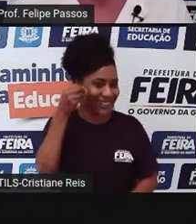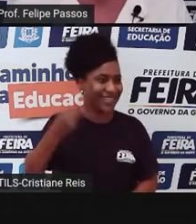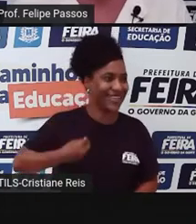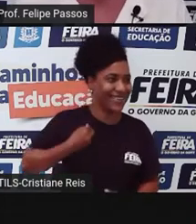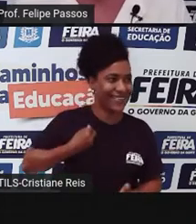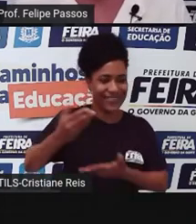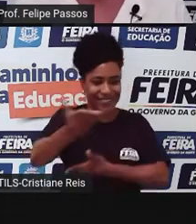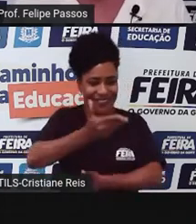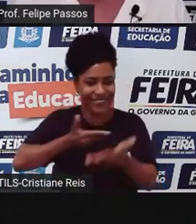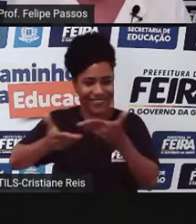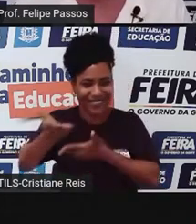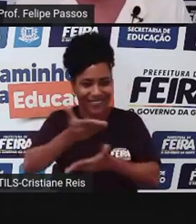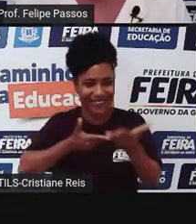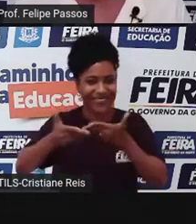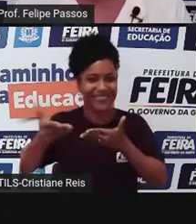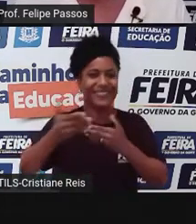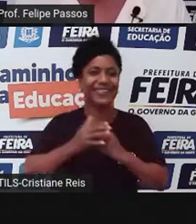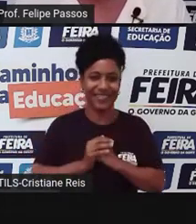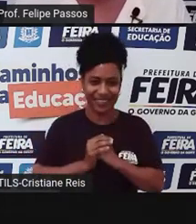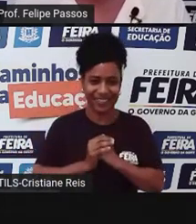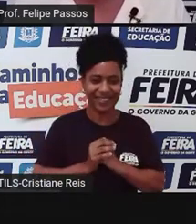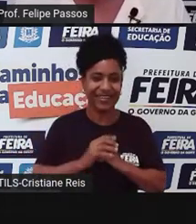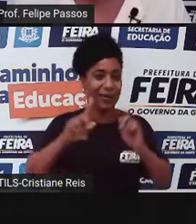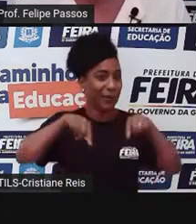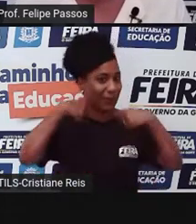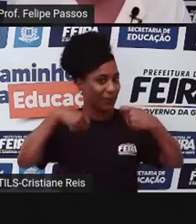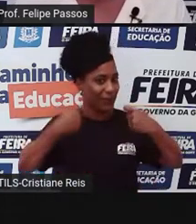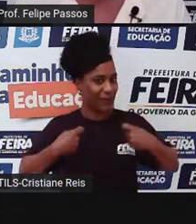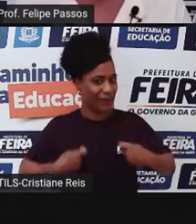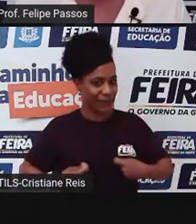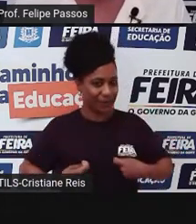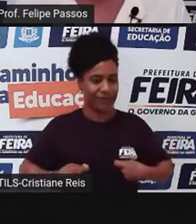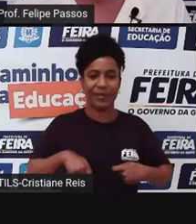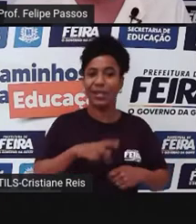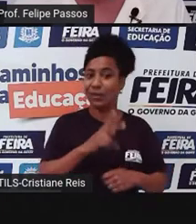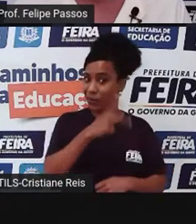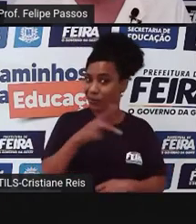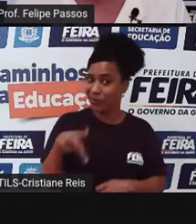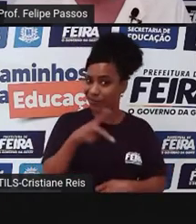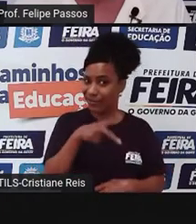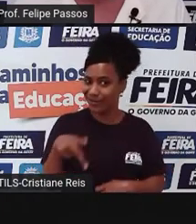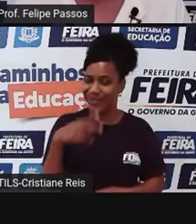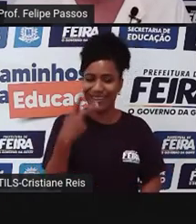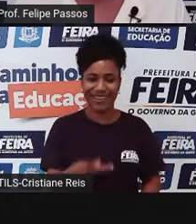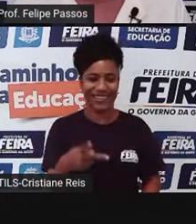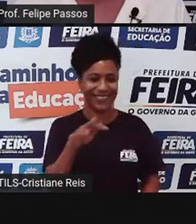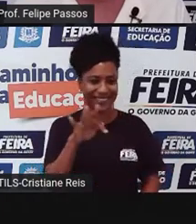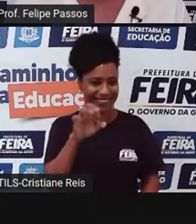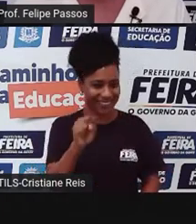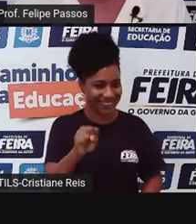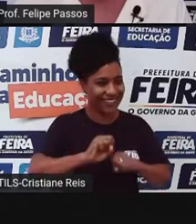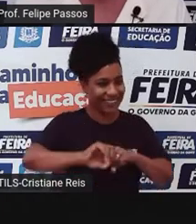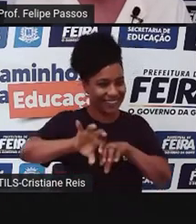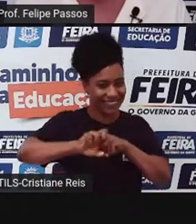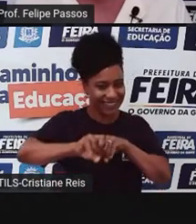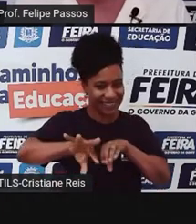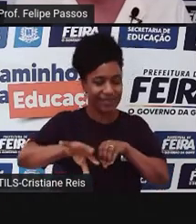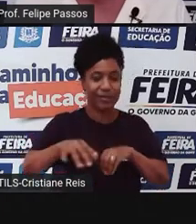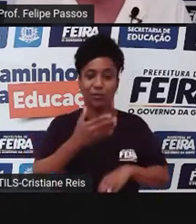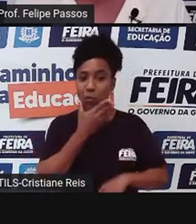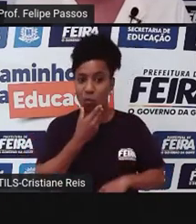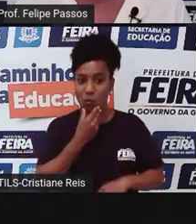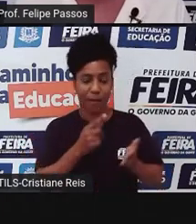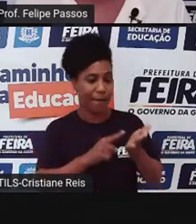Passos e eu vou fazer agora a minha audiodescrição. Eu sou professor da Rede Municipal, daqui de Feira de Santana, sou um homem